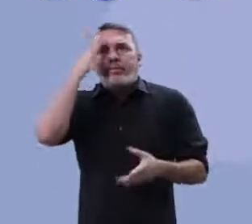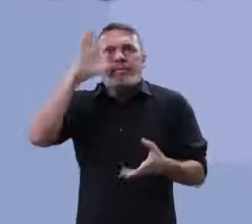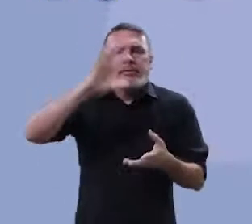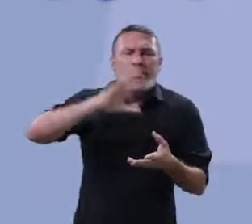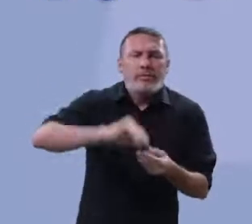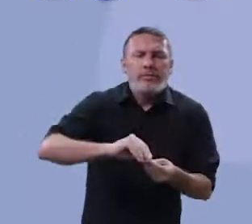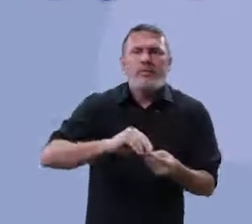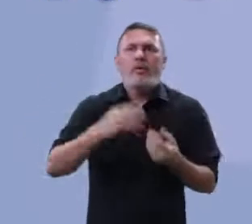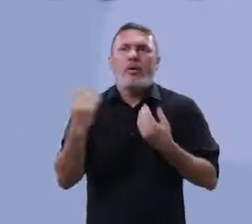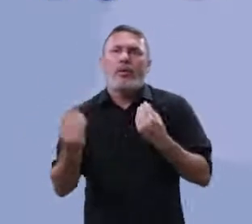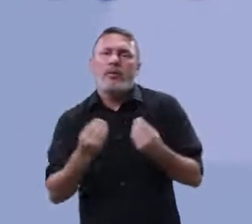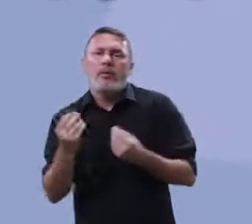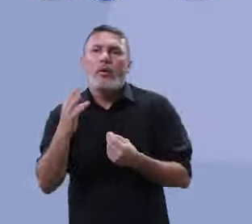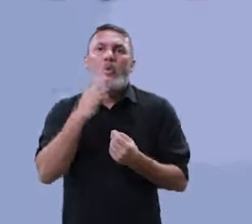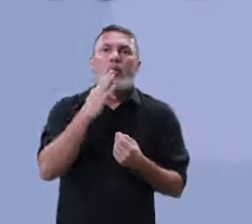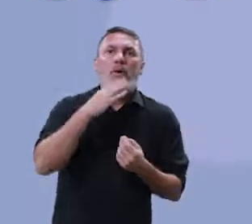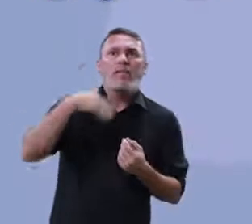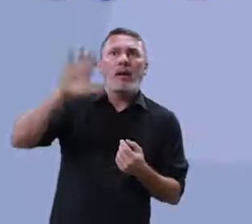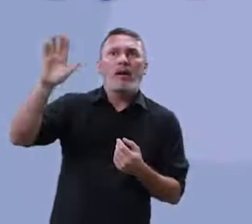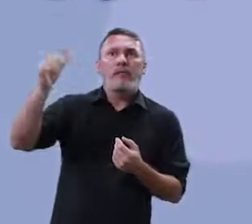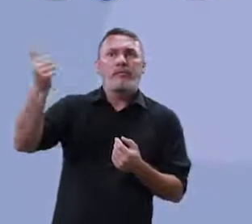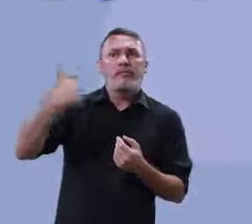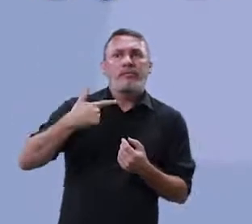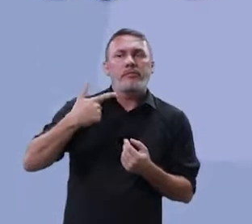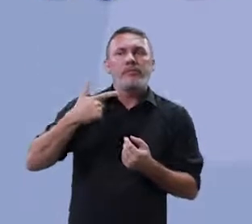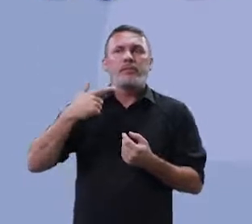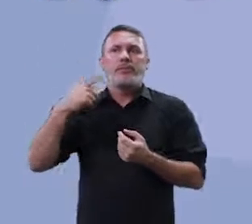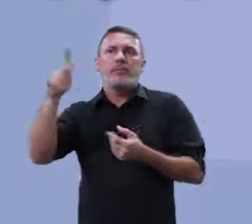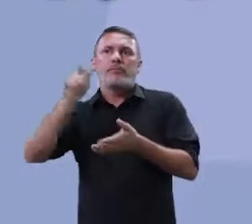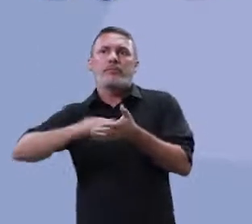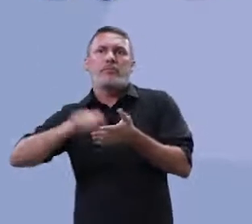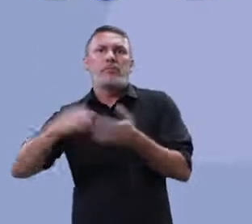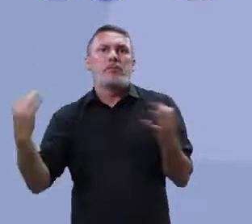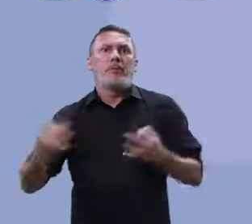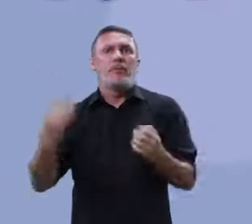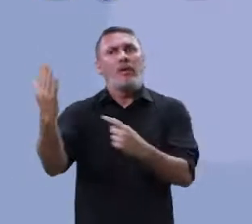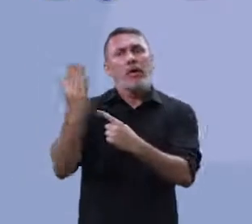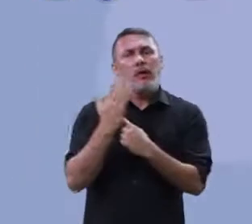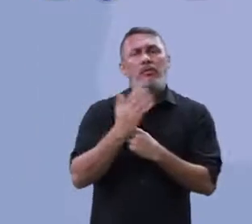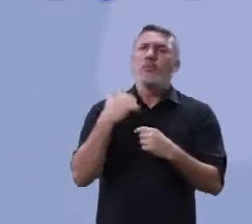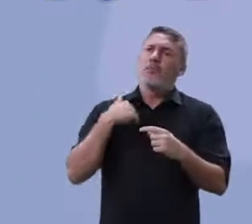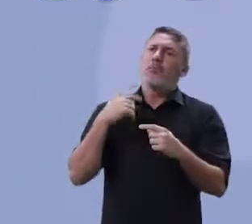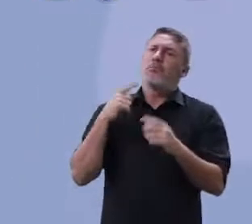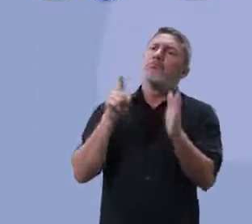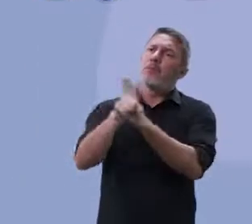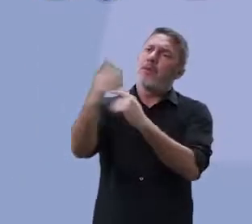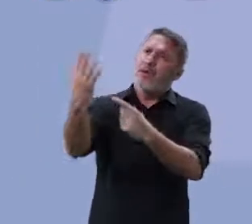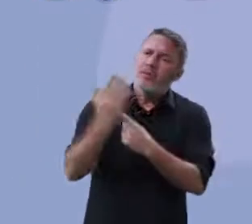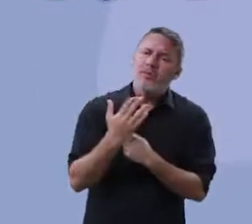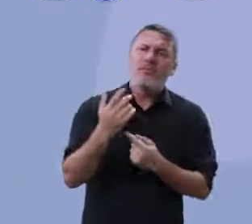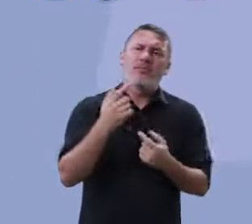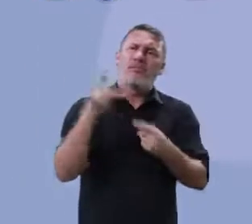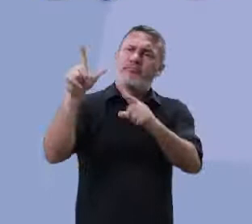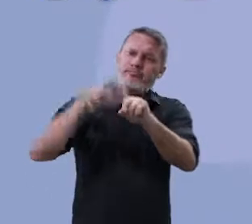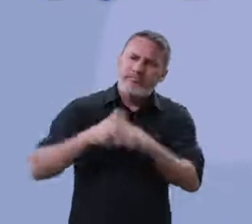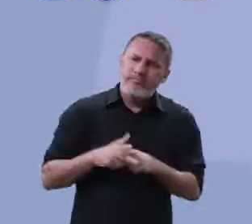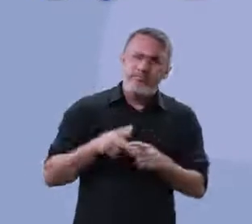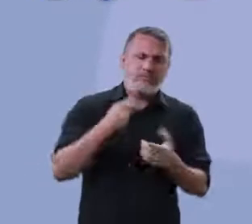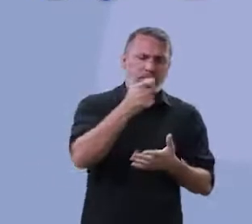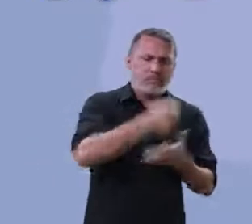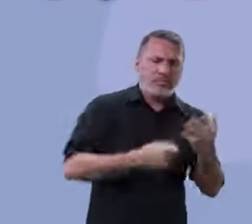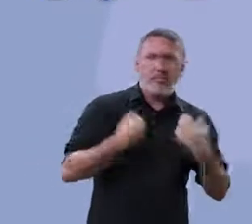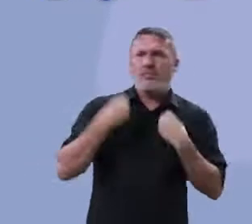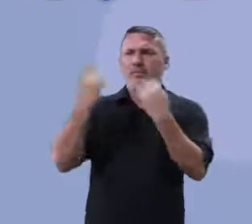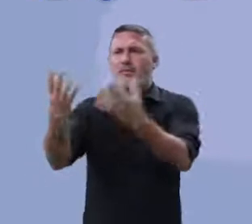às vezes, tem um domínio a mais do que você na questão da escrita. Pede o auxílio para corrigir o seu